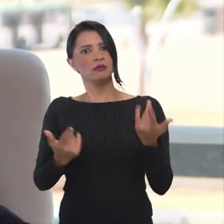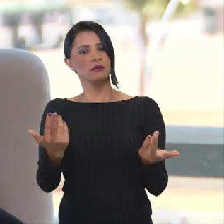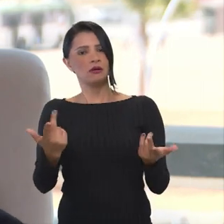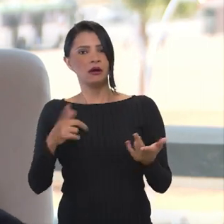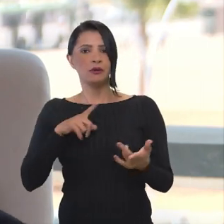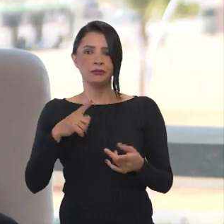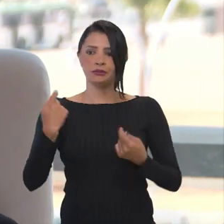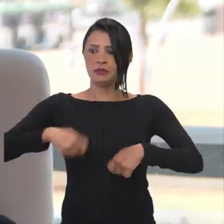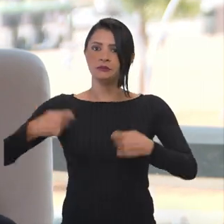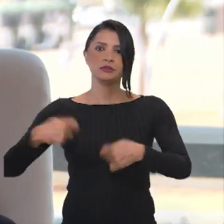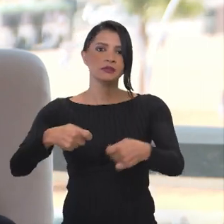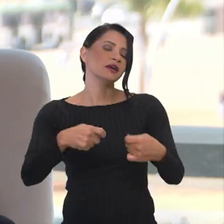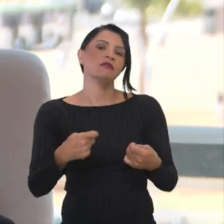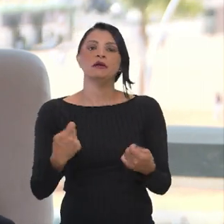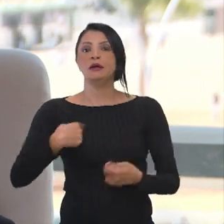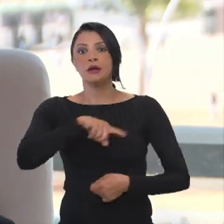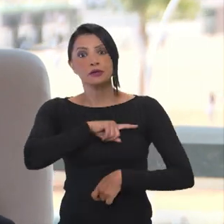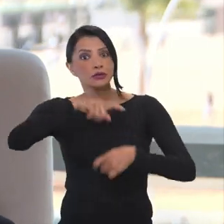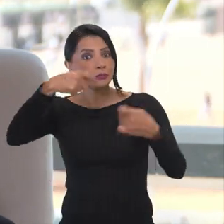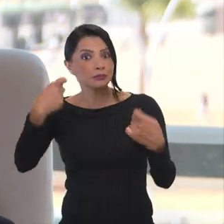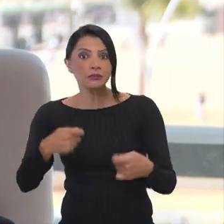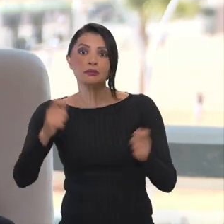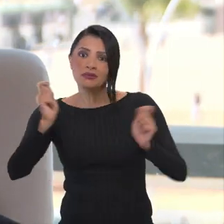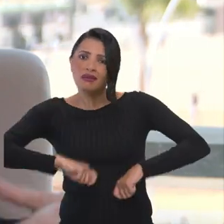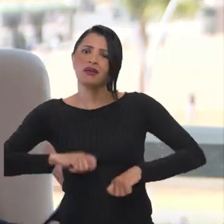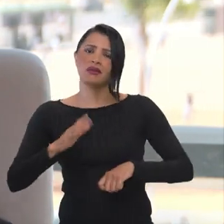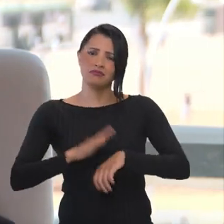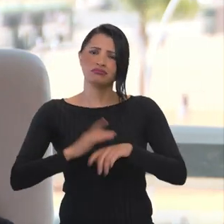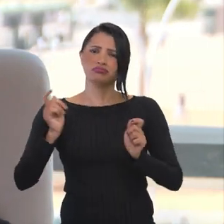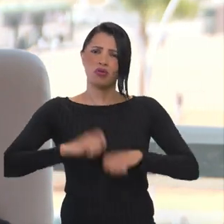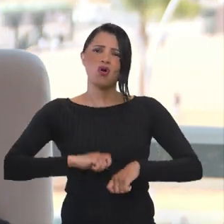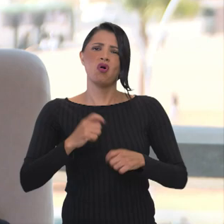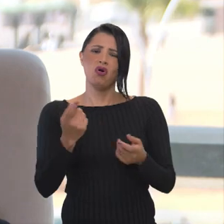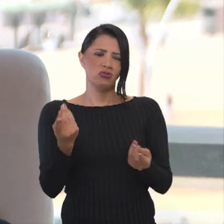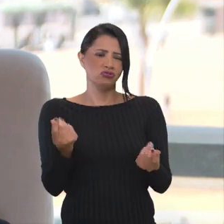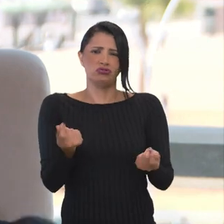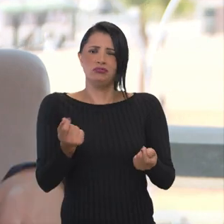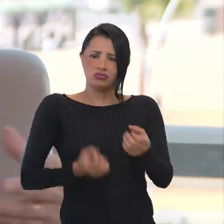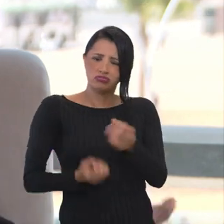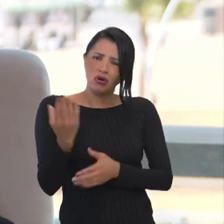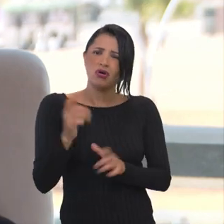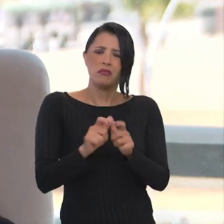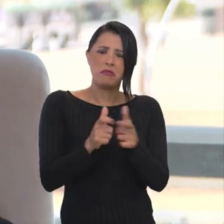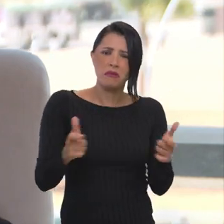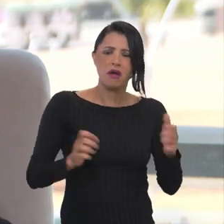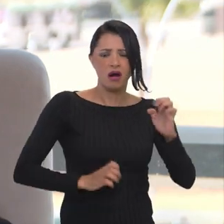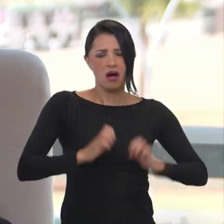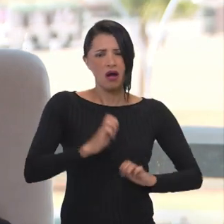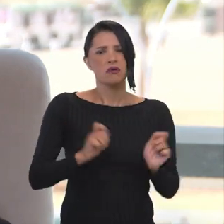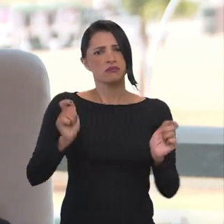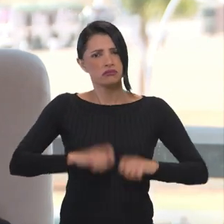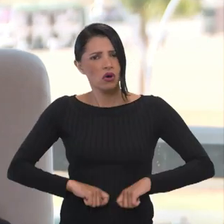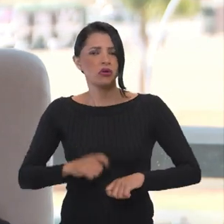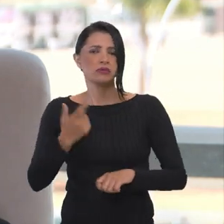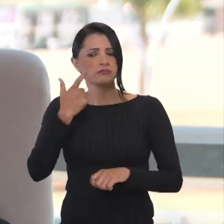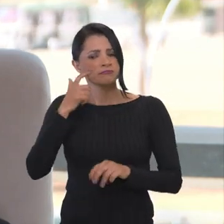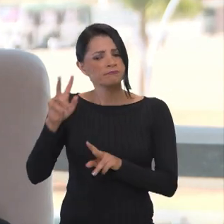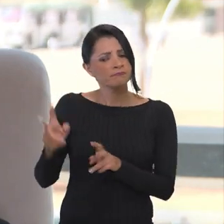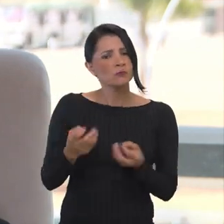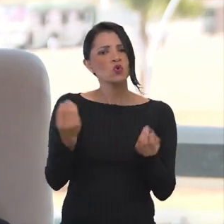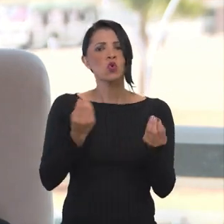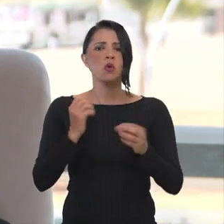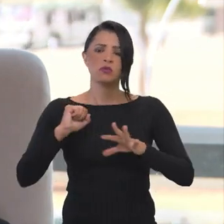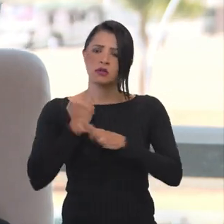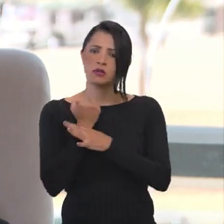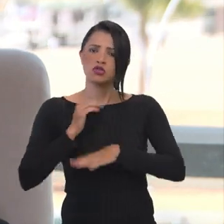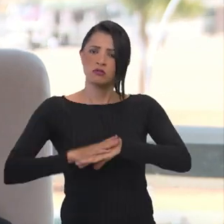pela necessidade. E a gente tem total capacidade. A já tem produção no Brasil de muita coisa. Pode ampliar mais. Então, é um esse olhar de como é